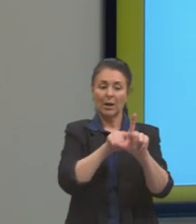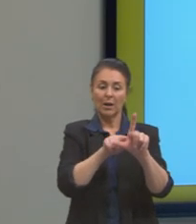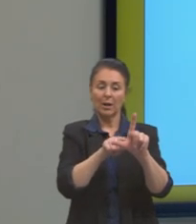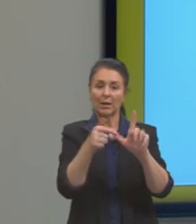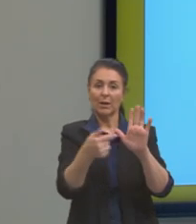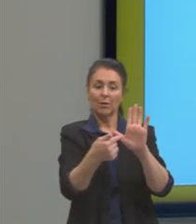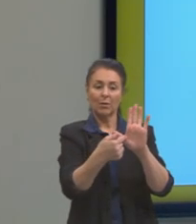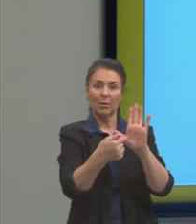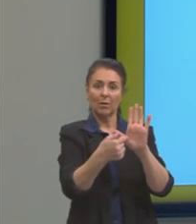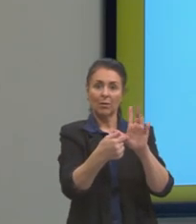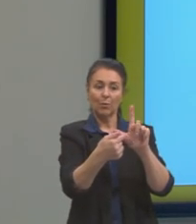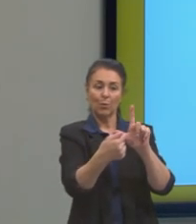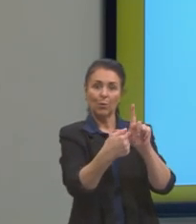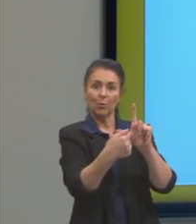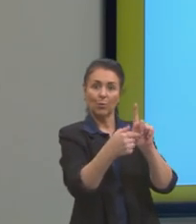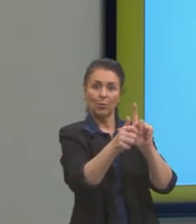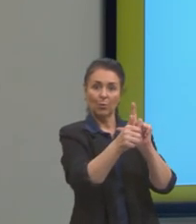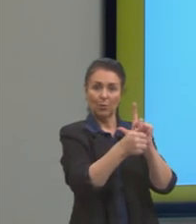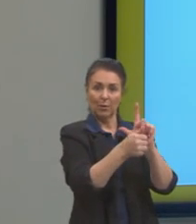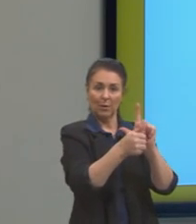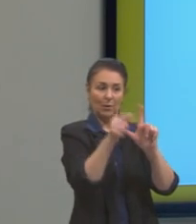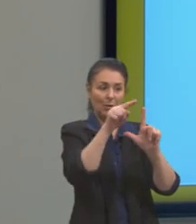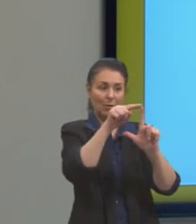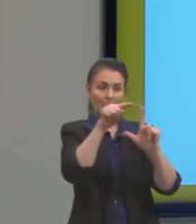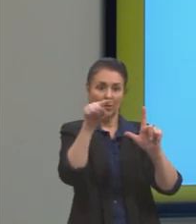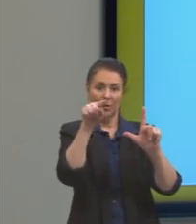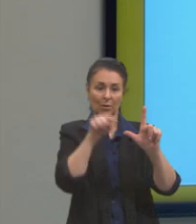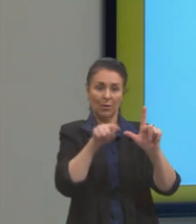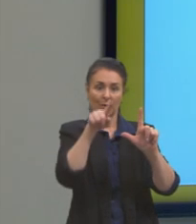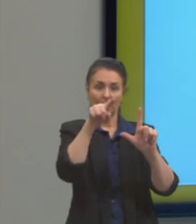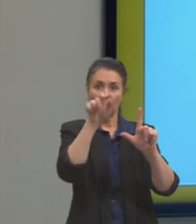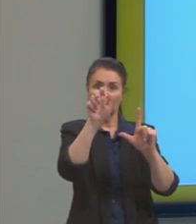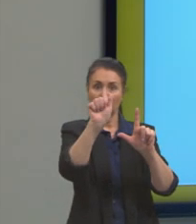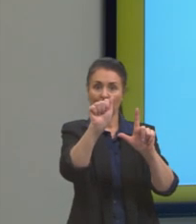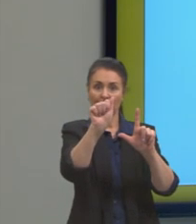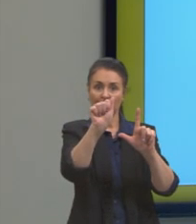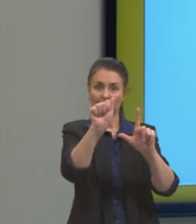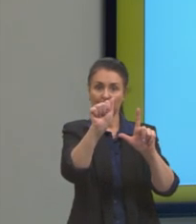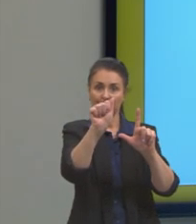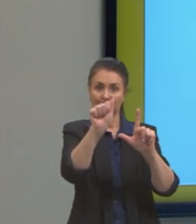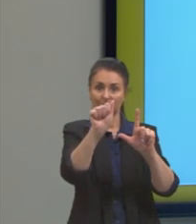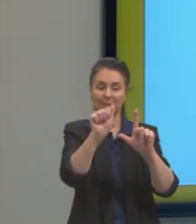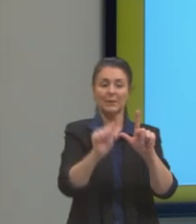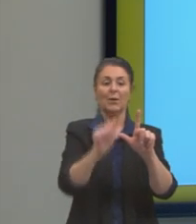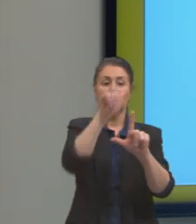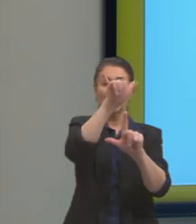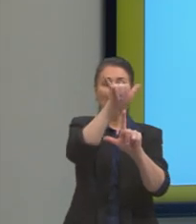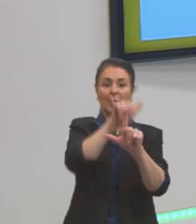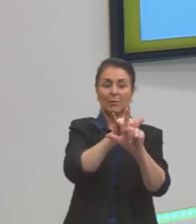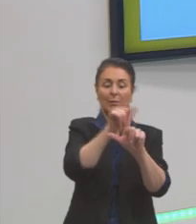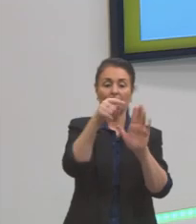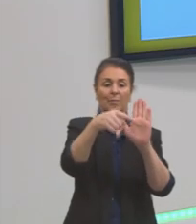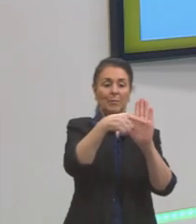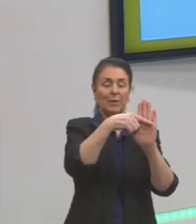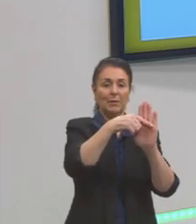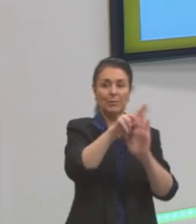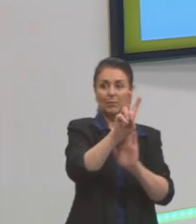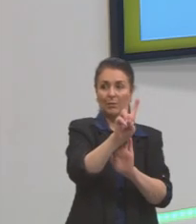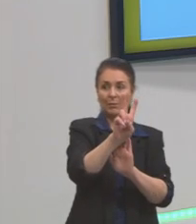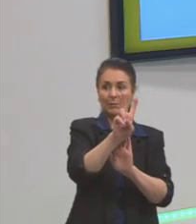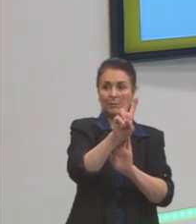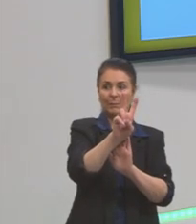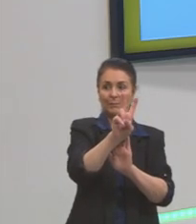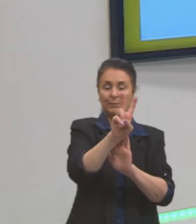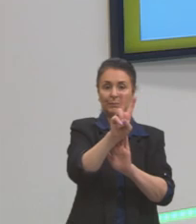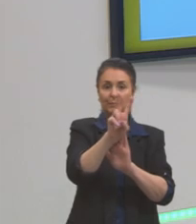A e esse é o nosso ponto A, então, X2, Y, menos 2. Bem tranquilo, tem como a